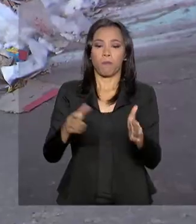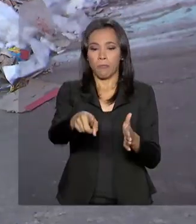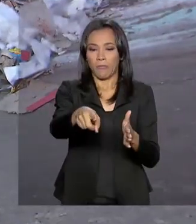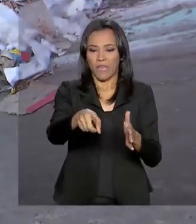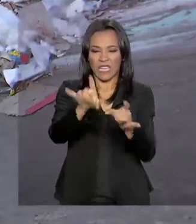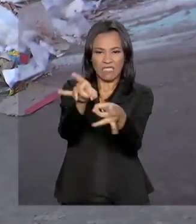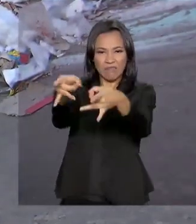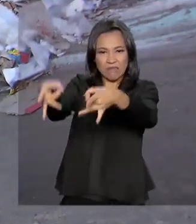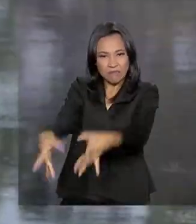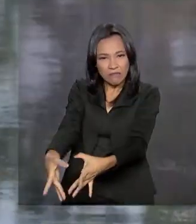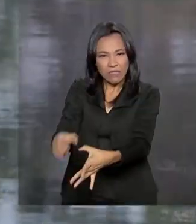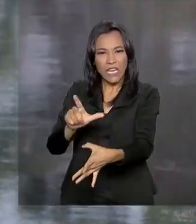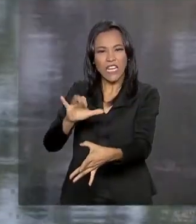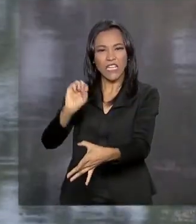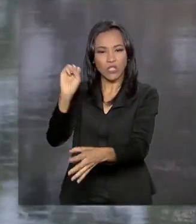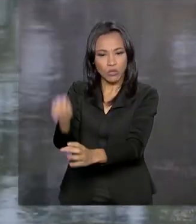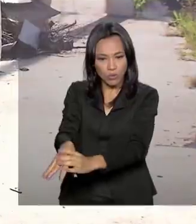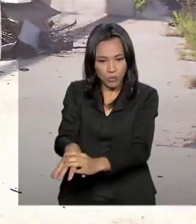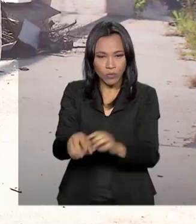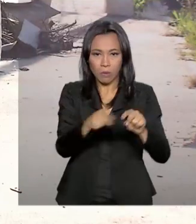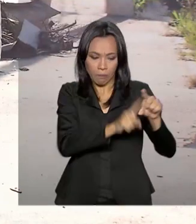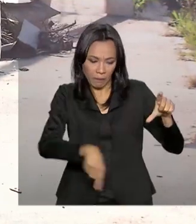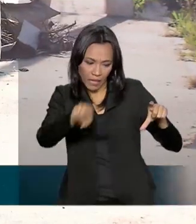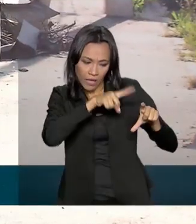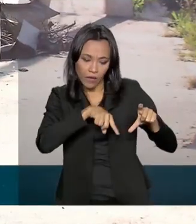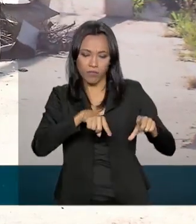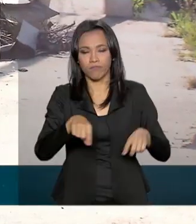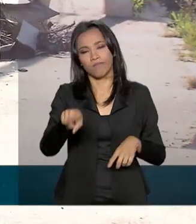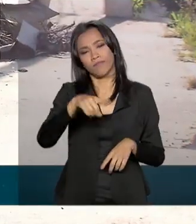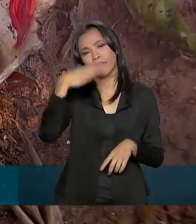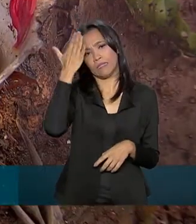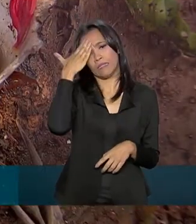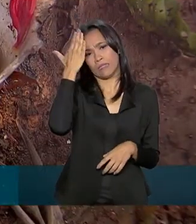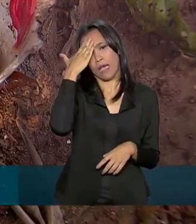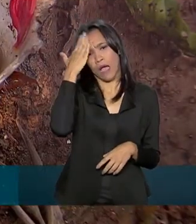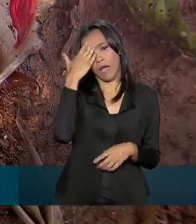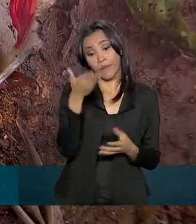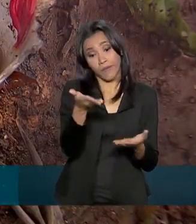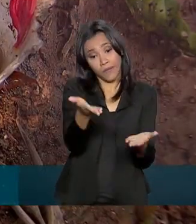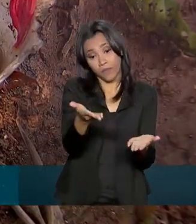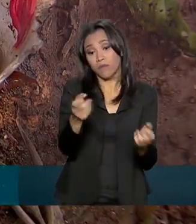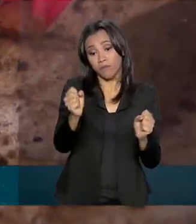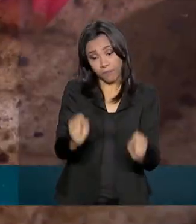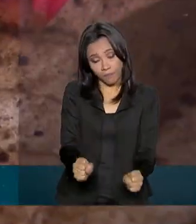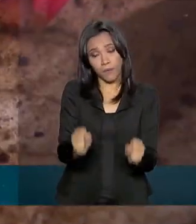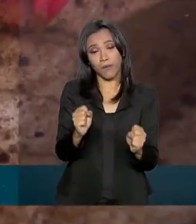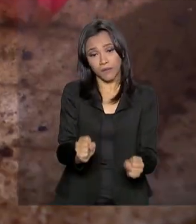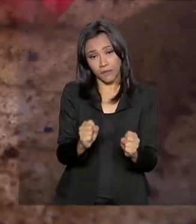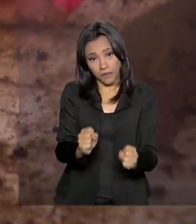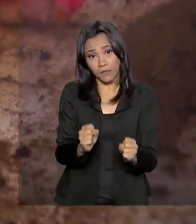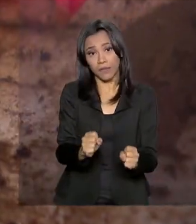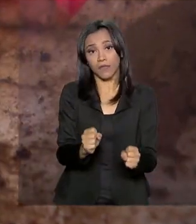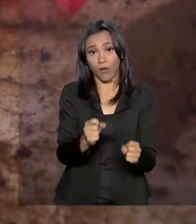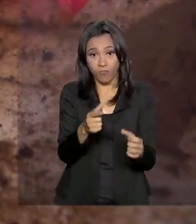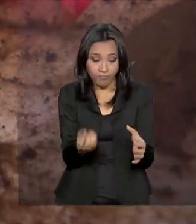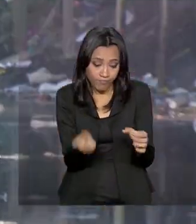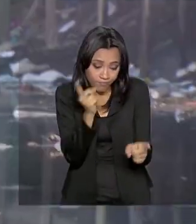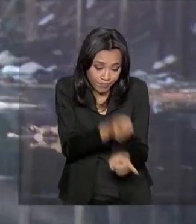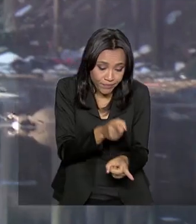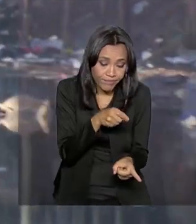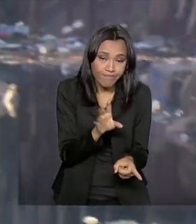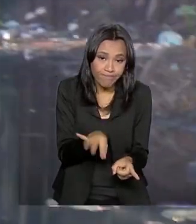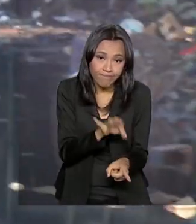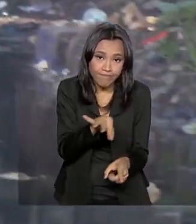Entulho, lixo, pneu. Todo mundo sabe que isso pode servir de criadouro para o mosquito Aedes aegypti.